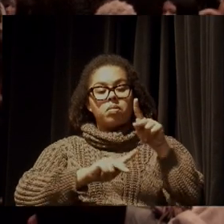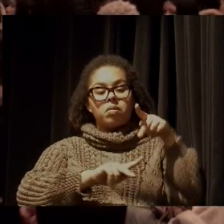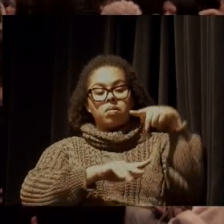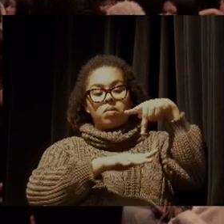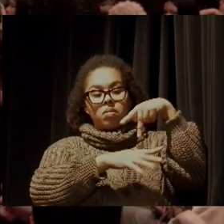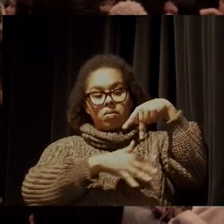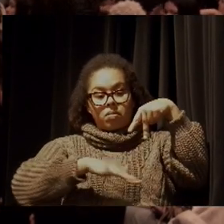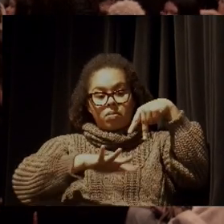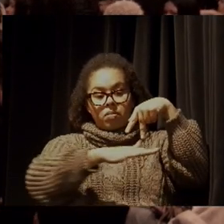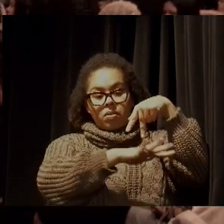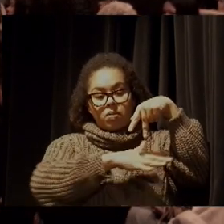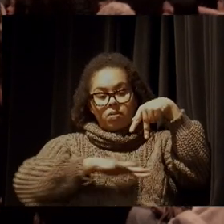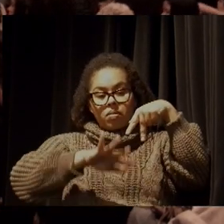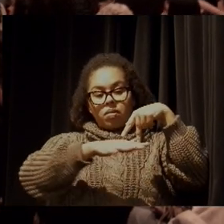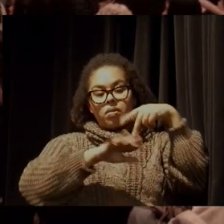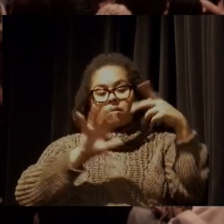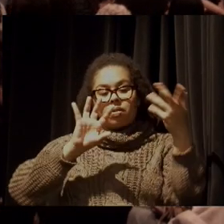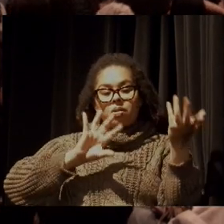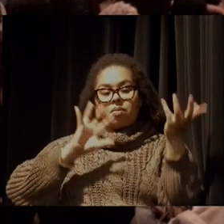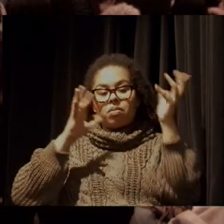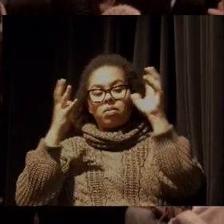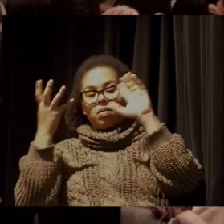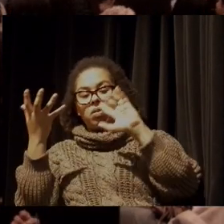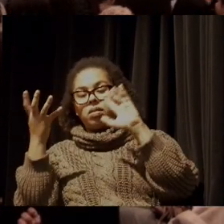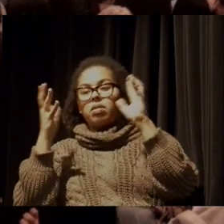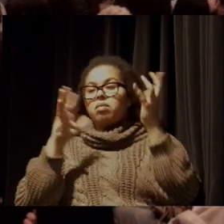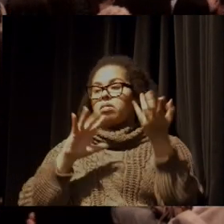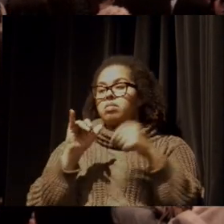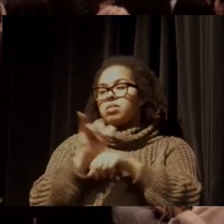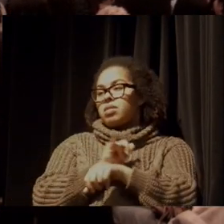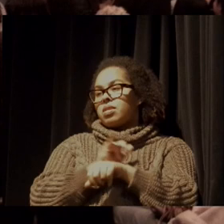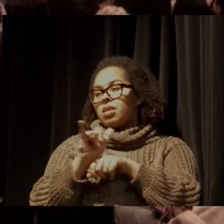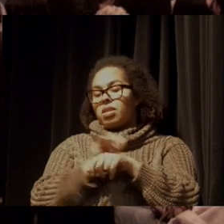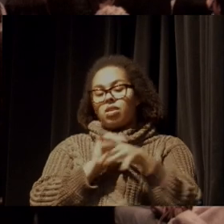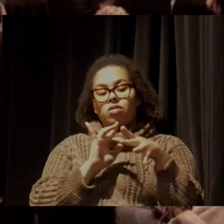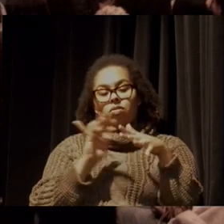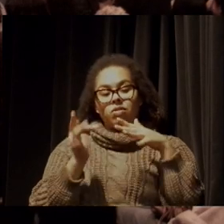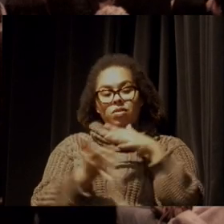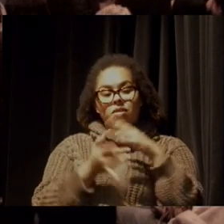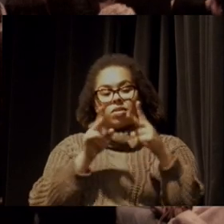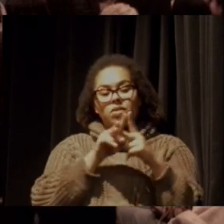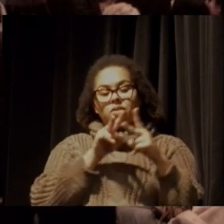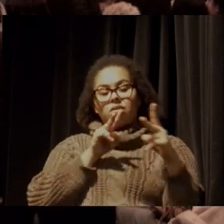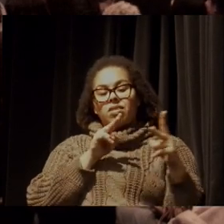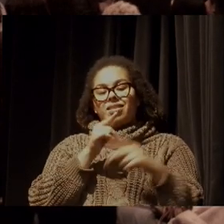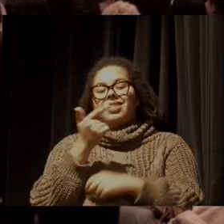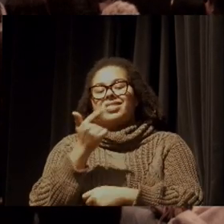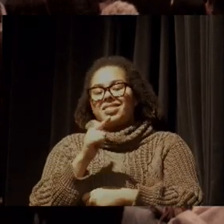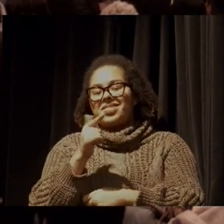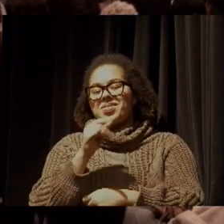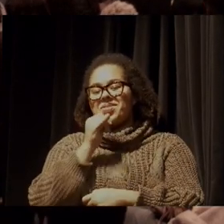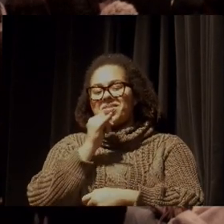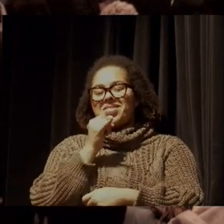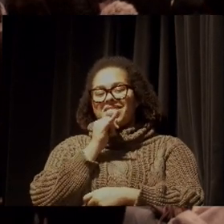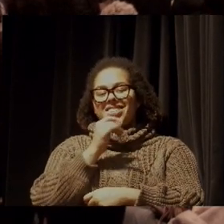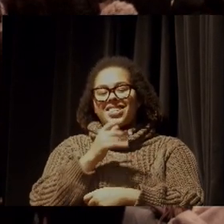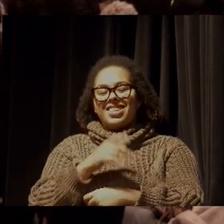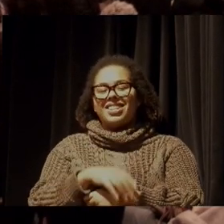climáticas e à degradação no meio ambiente e não têm as ferramentas digitais para se engajar com o mesmo